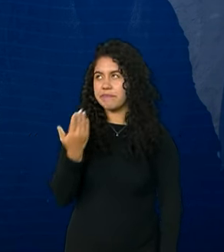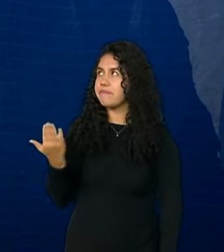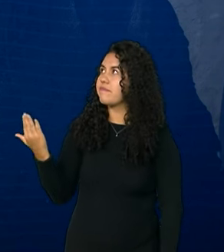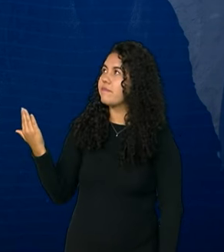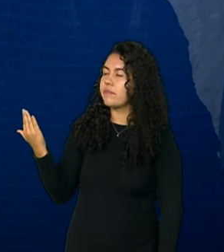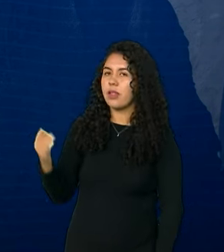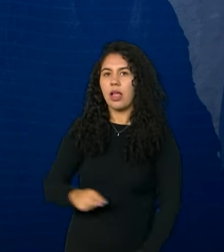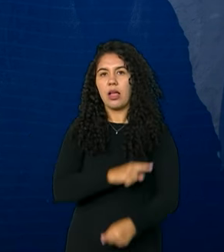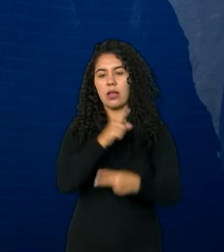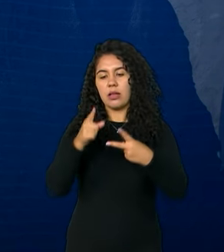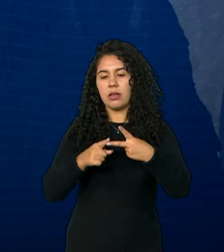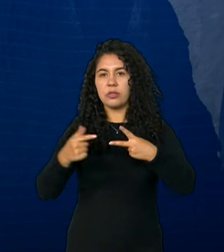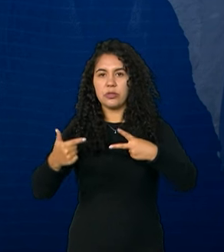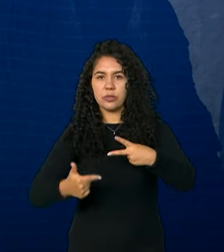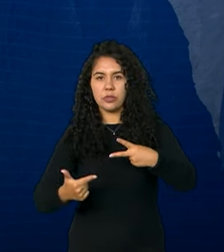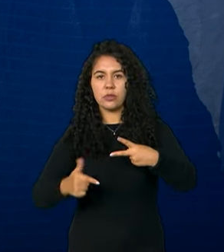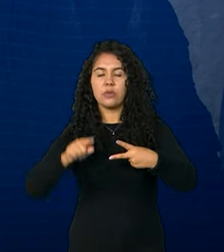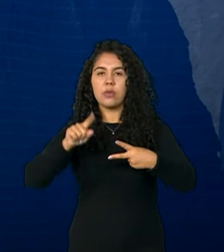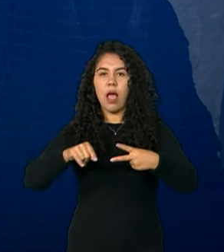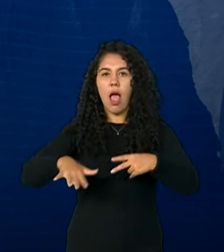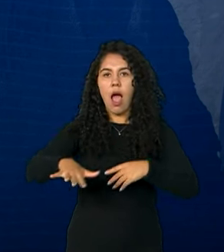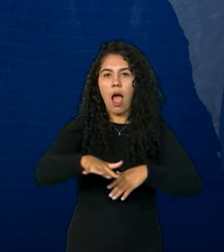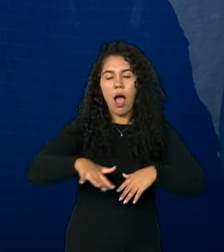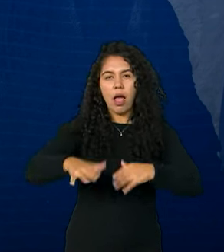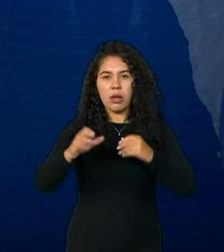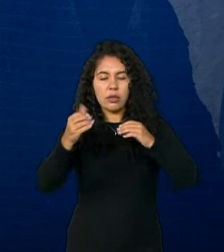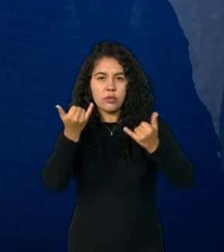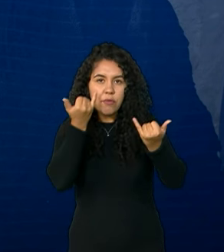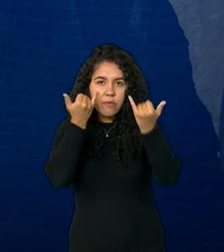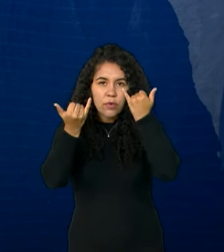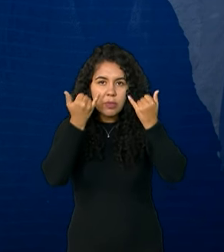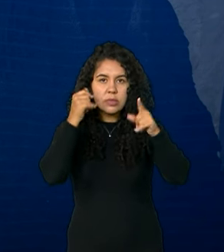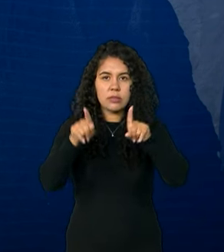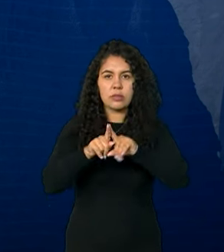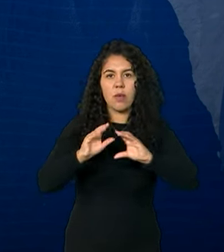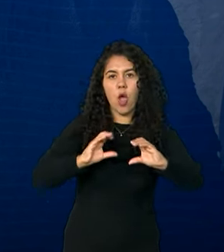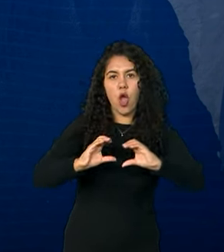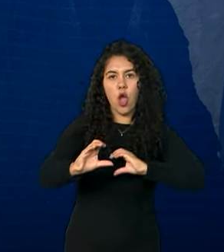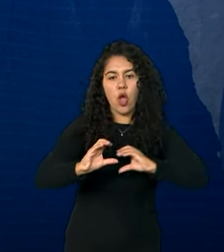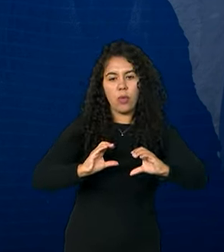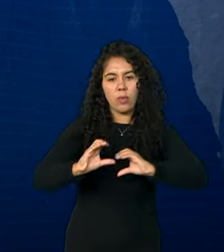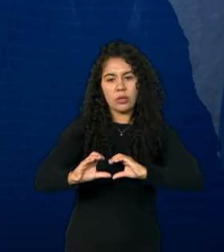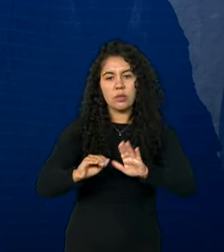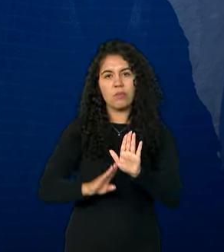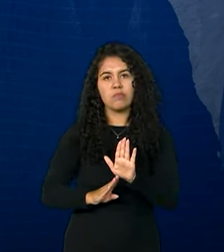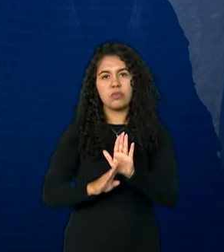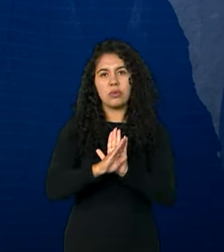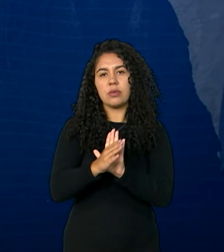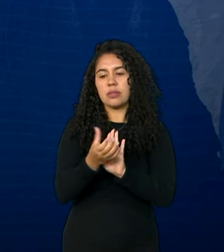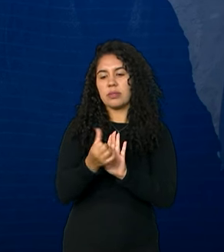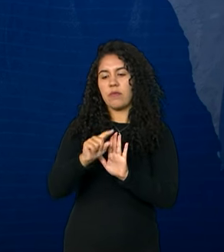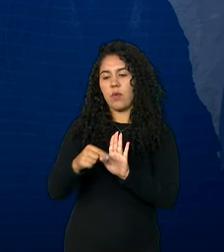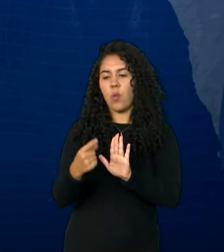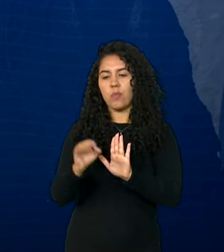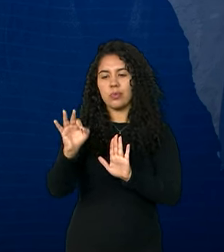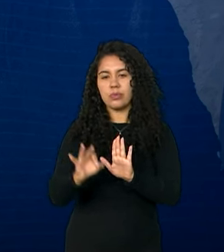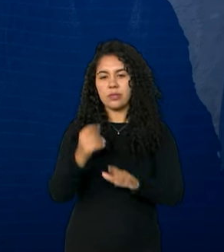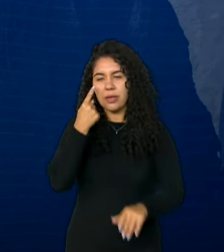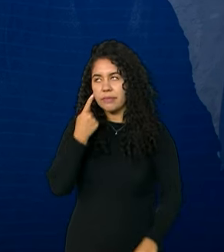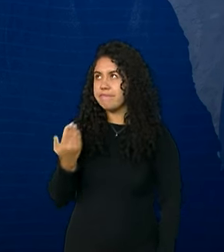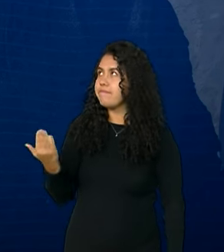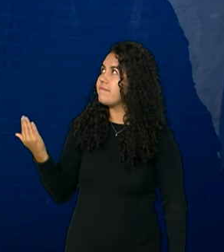seguido pelo setor de informação e comunicação, que cresceu 6,1%.